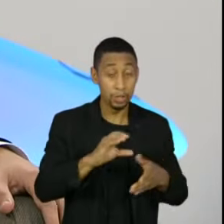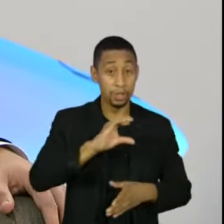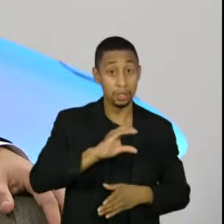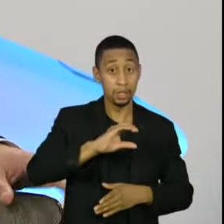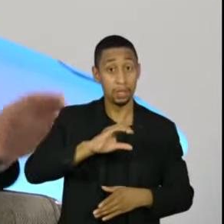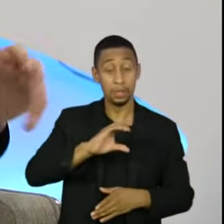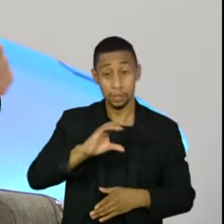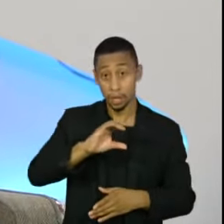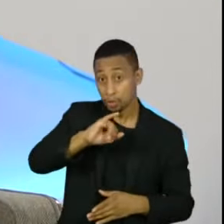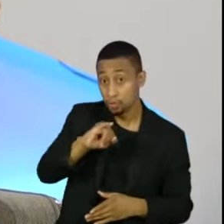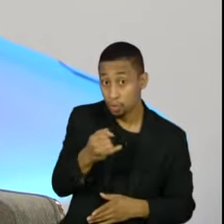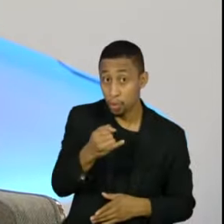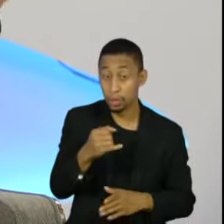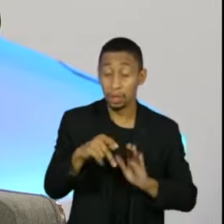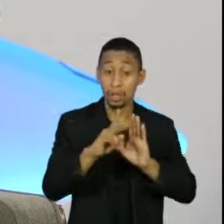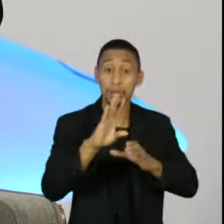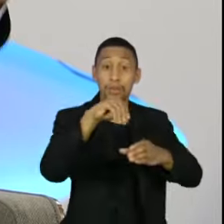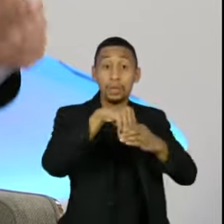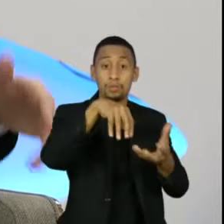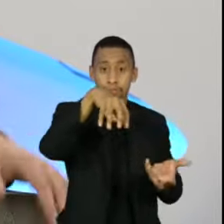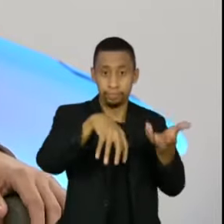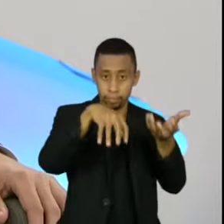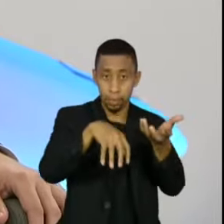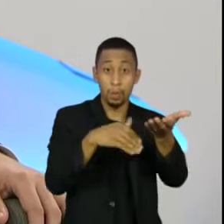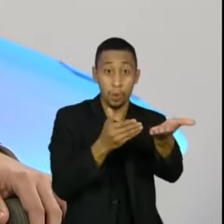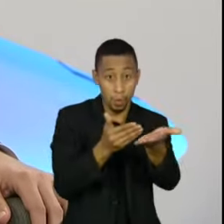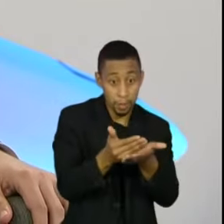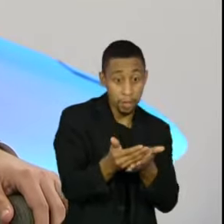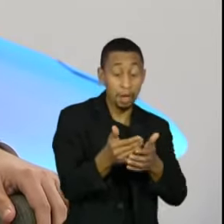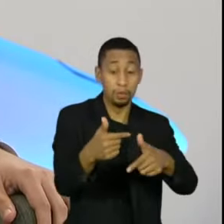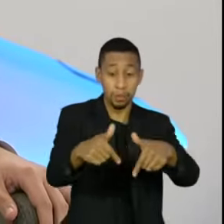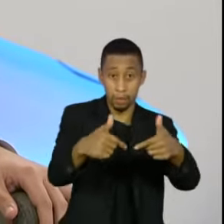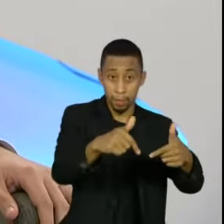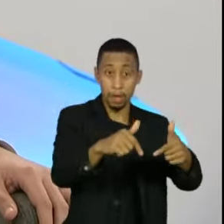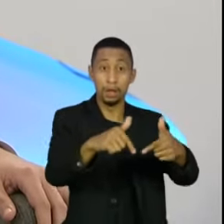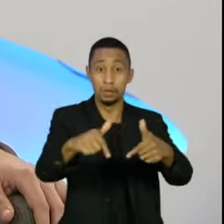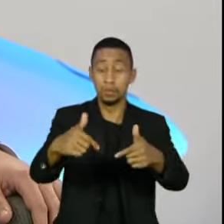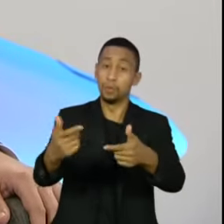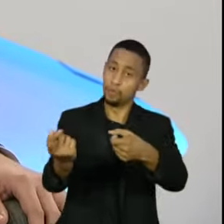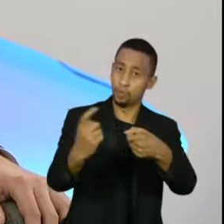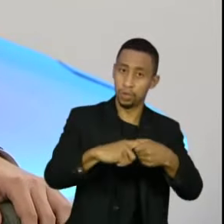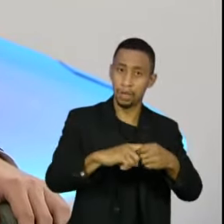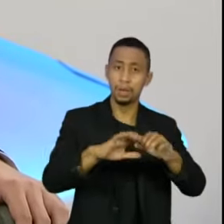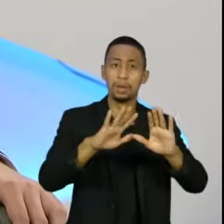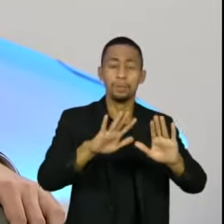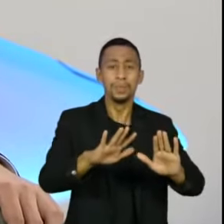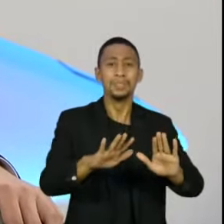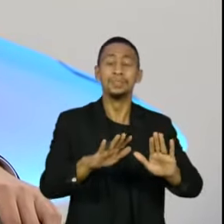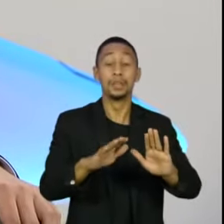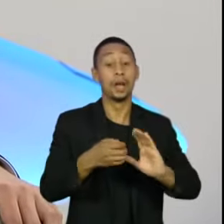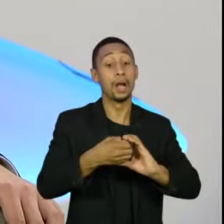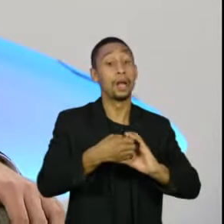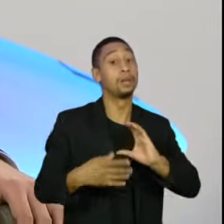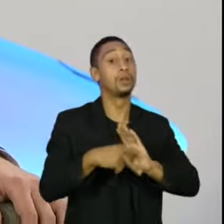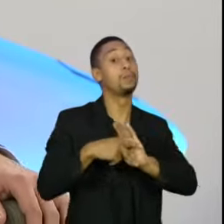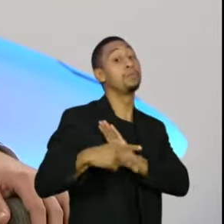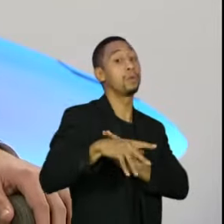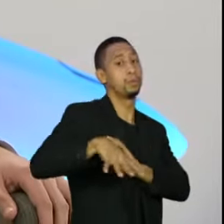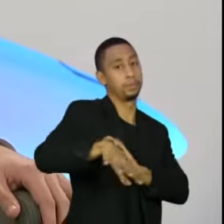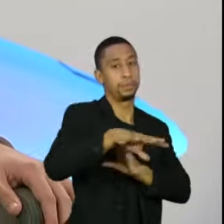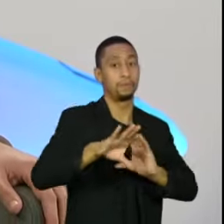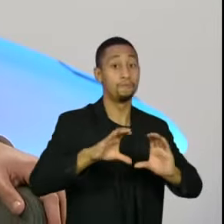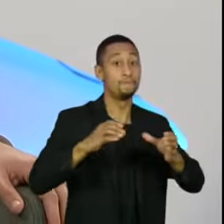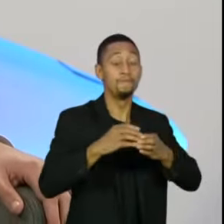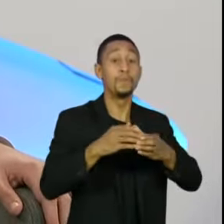3 do Senado, para poder iniciar ou reiniciar o funcionamento das comissões. E o Conselho de Ética tem uma característica, que é a imposição de